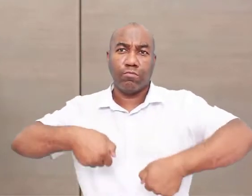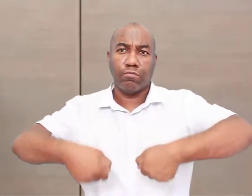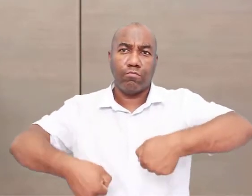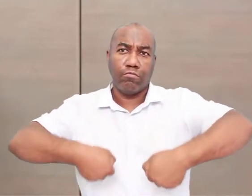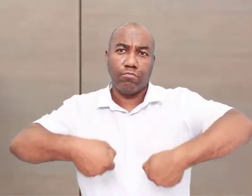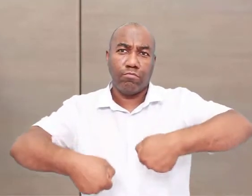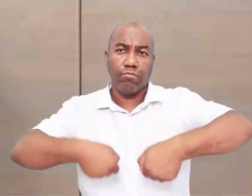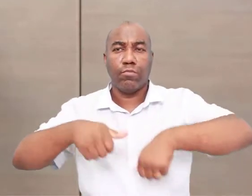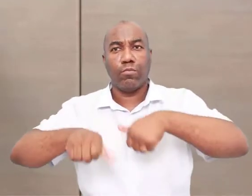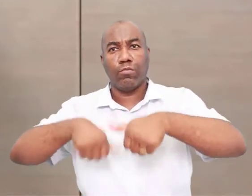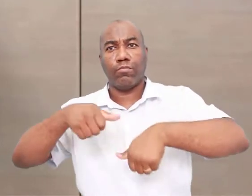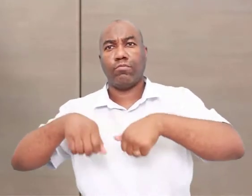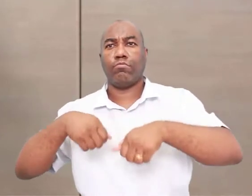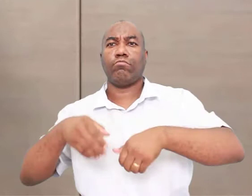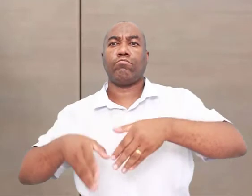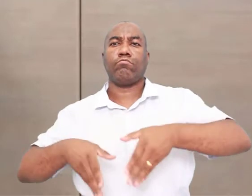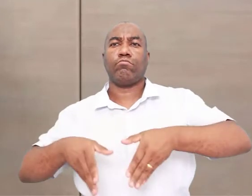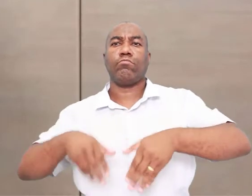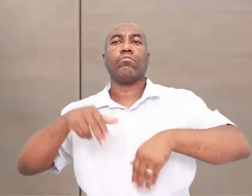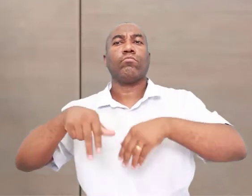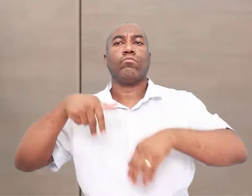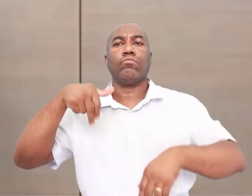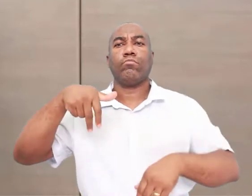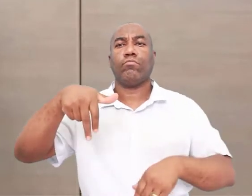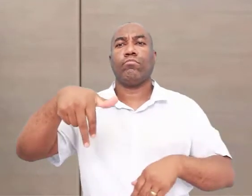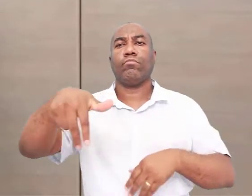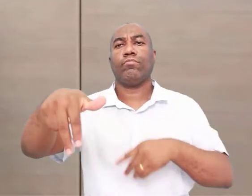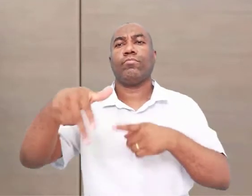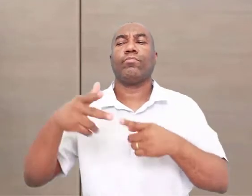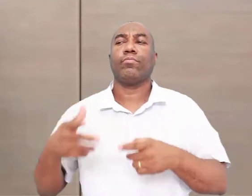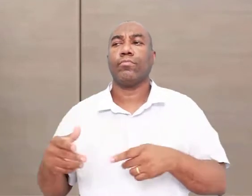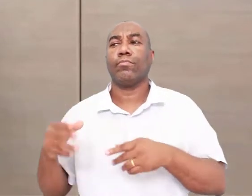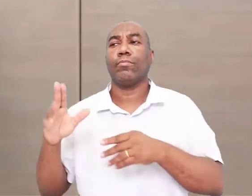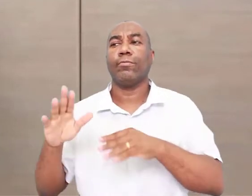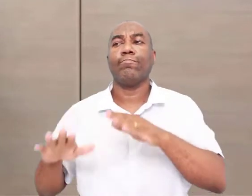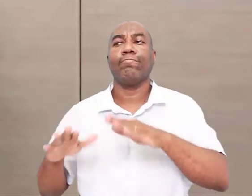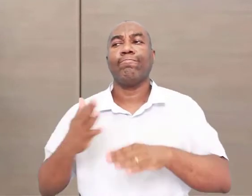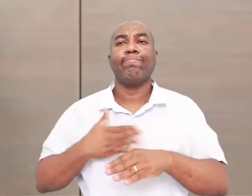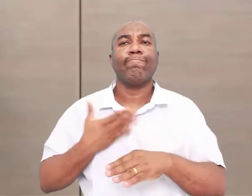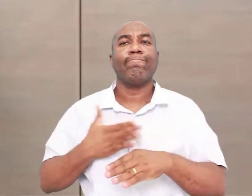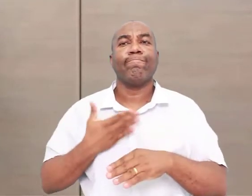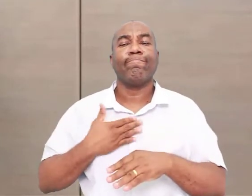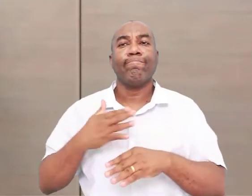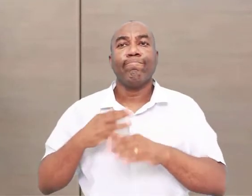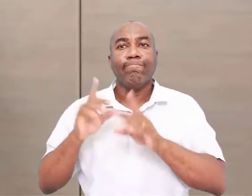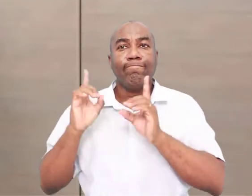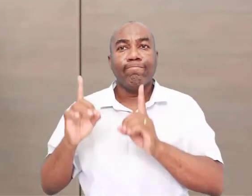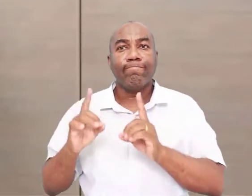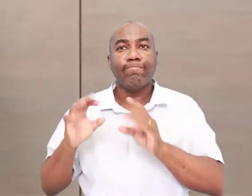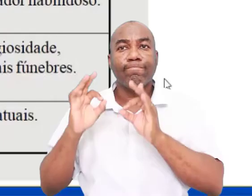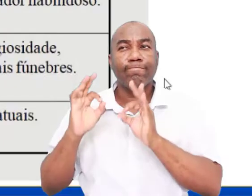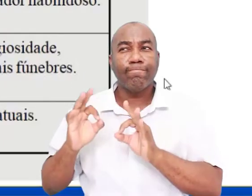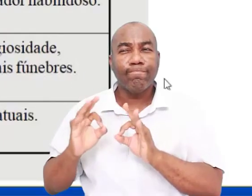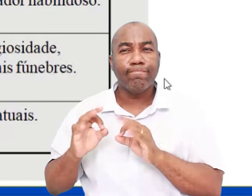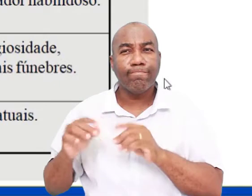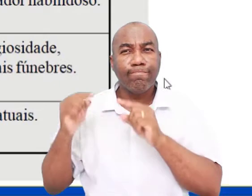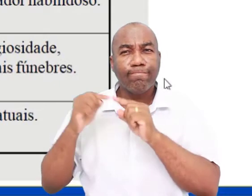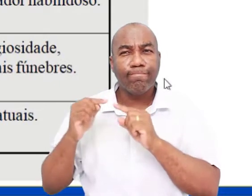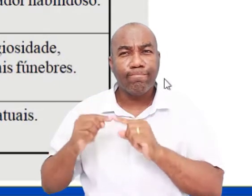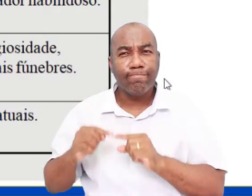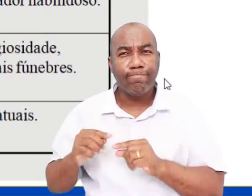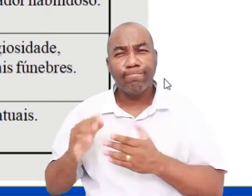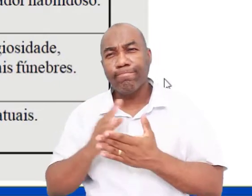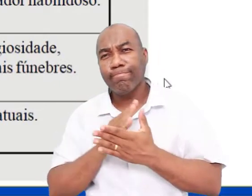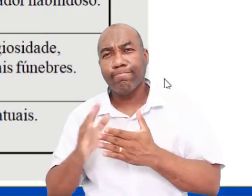evolução. Tem uns que falam que não, que ainda existe um elo perdido entre esses dois aqui, né? Nesse processo de desenvolvimento.